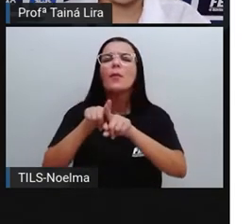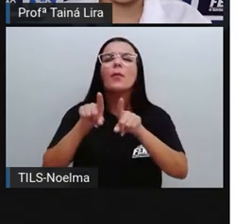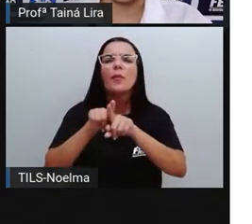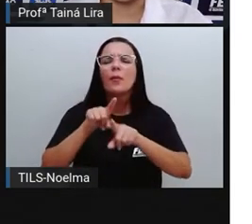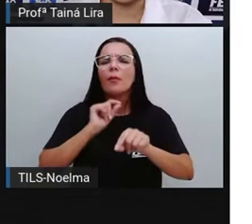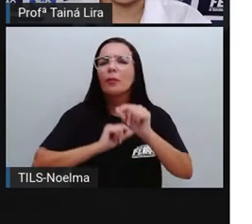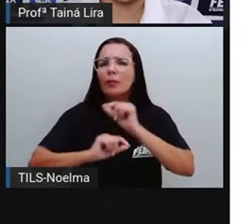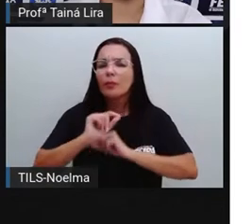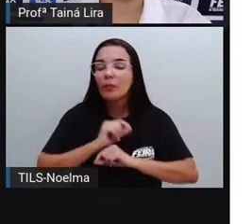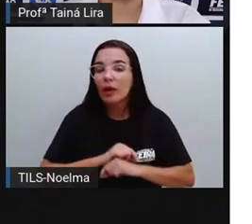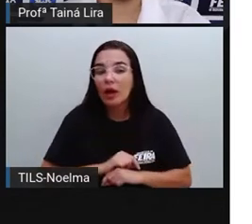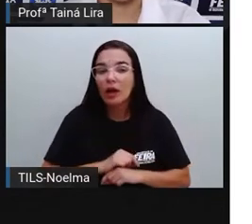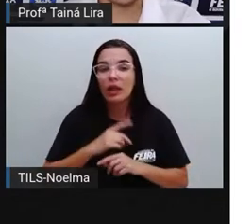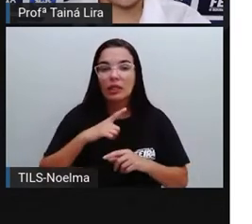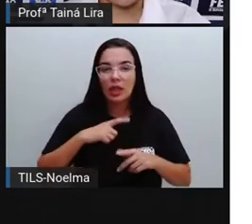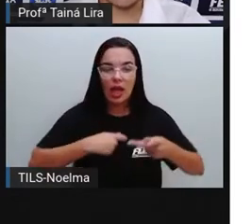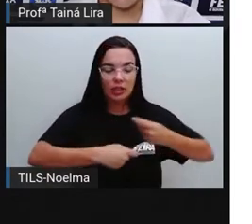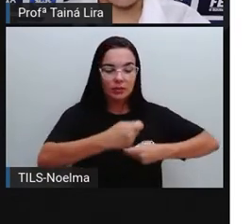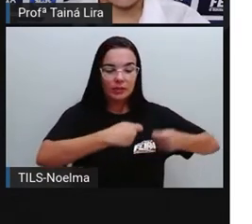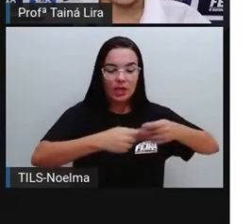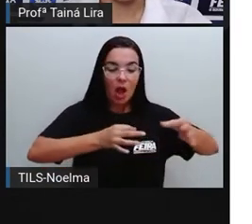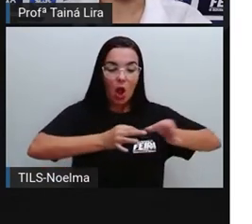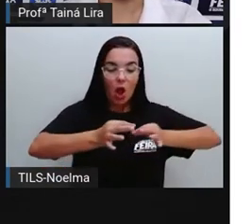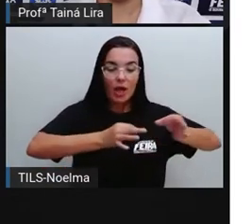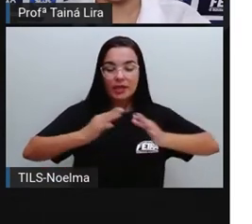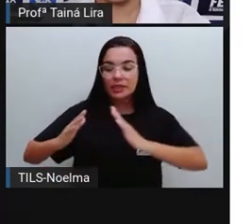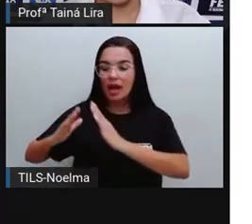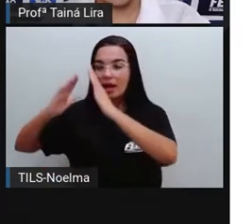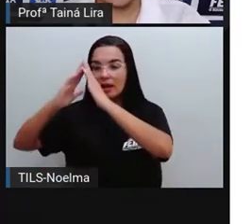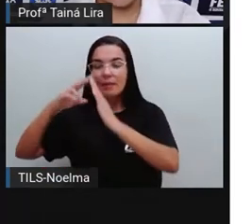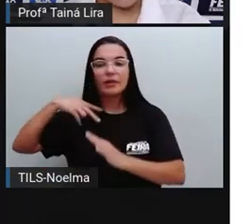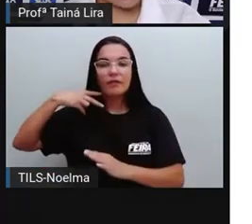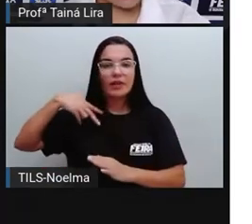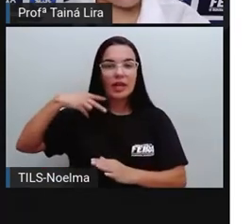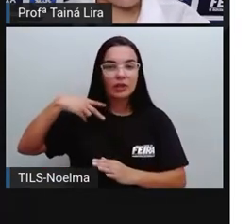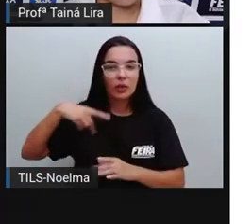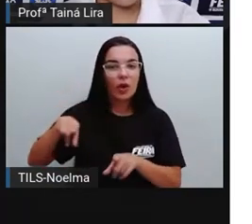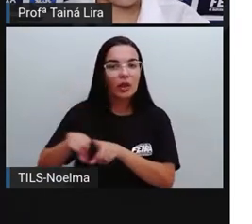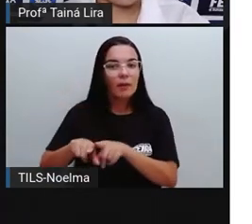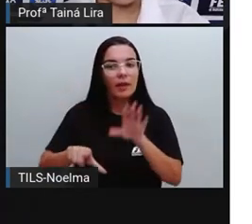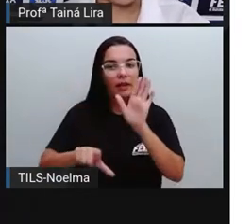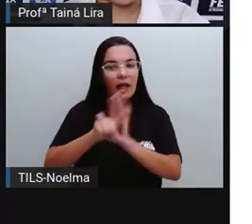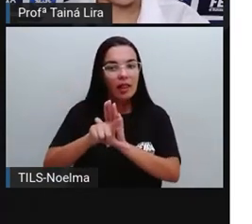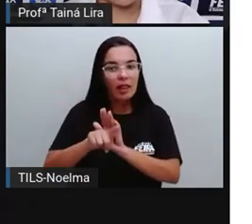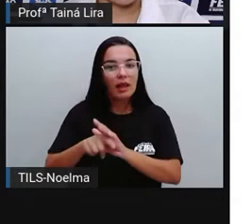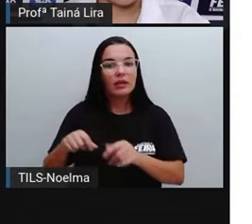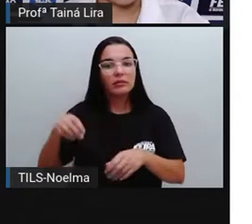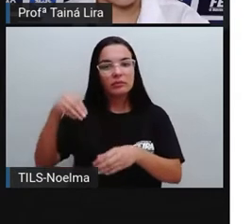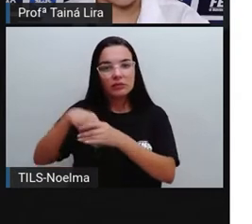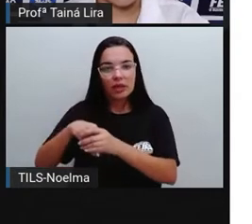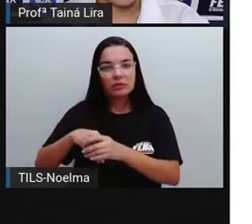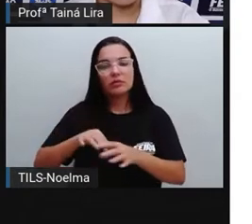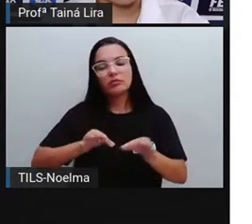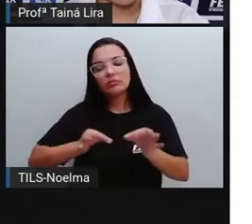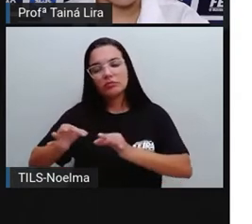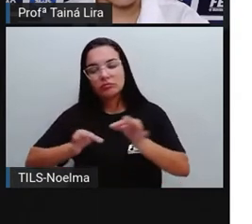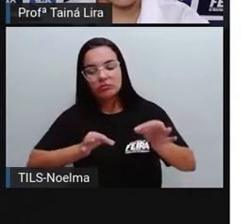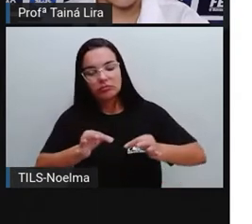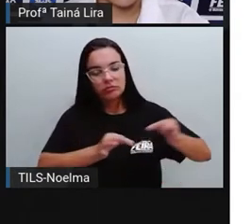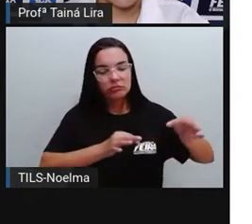administra e organiza a Câmara Municipal na regulamentação do seu funcionalismo e na direção dos demais